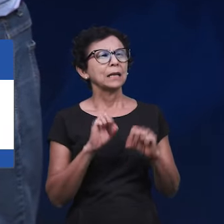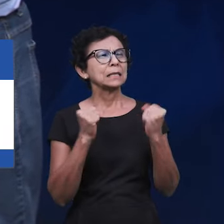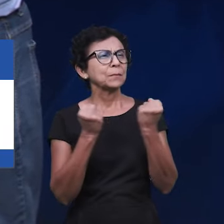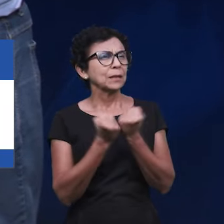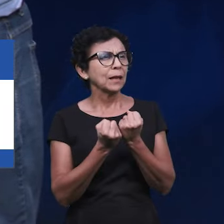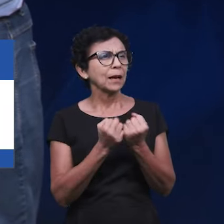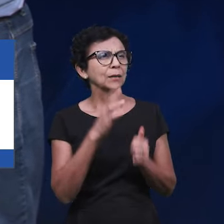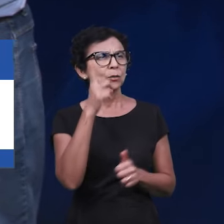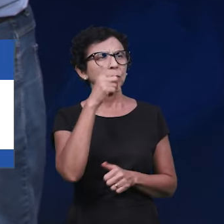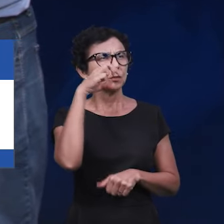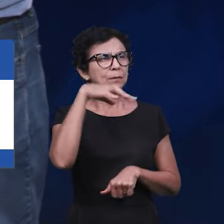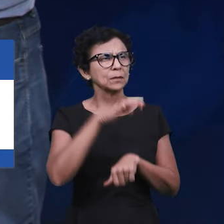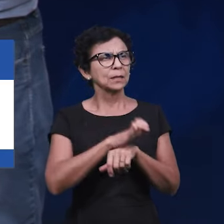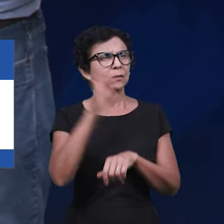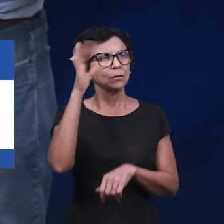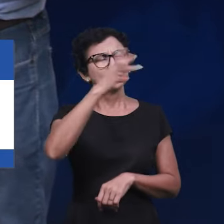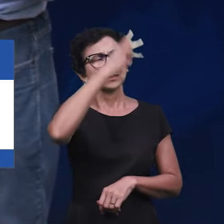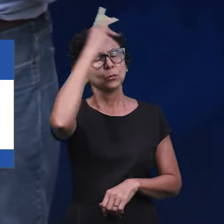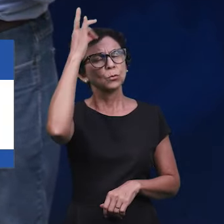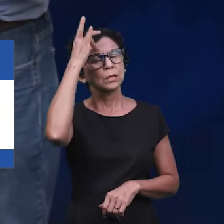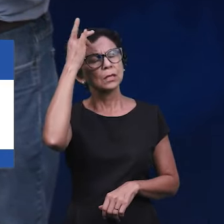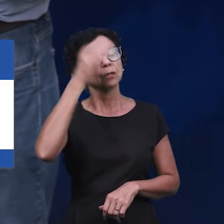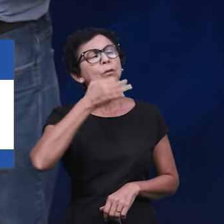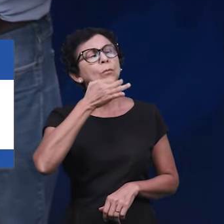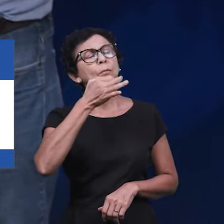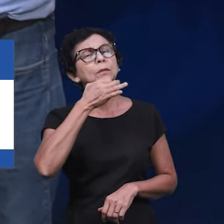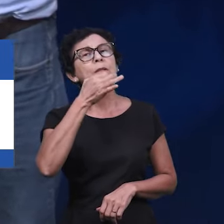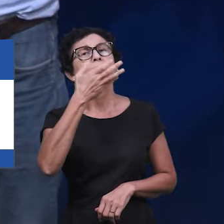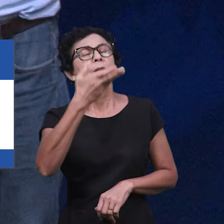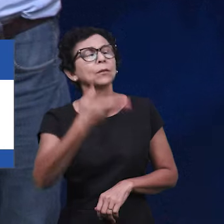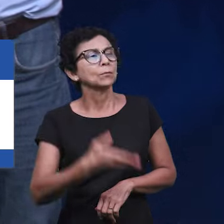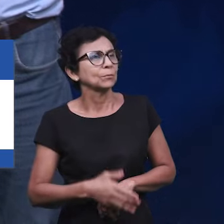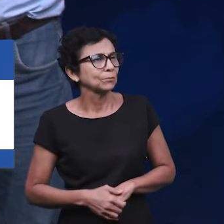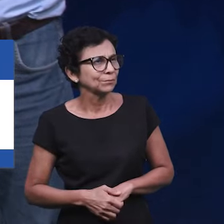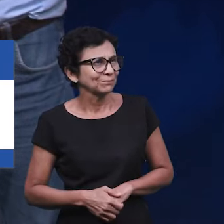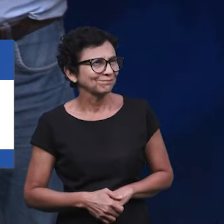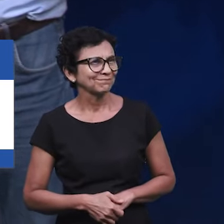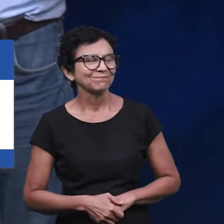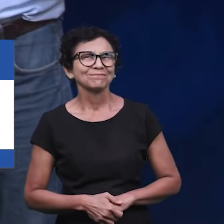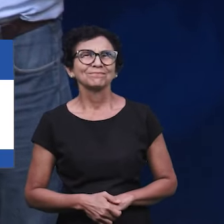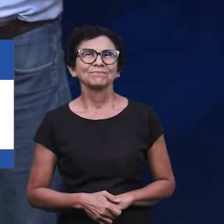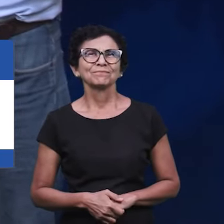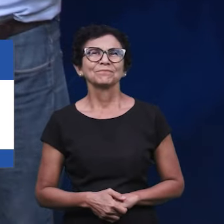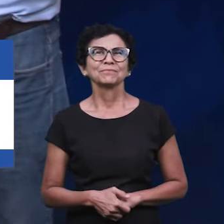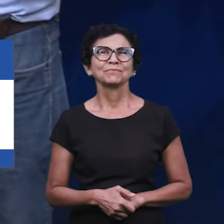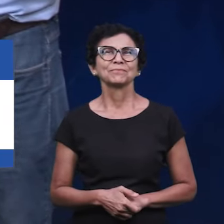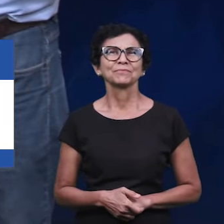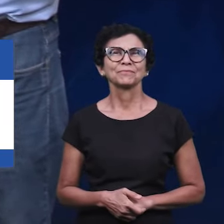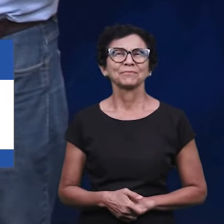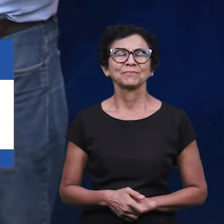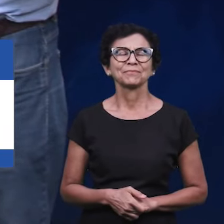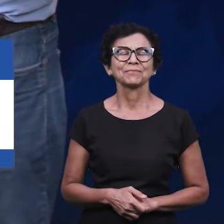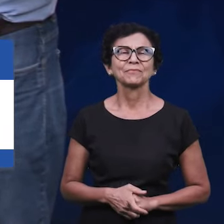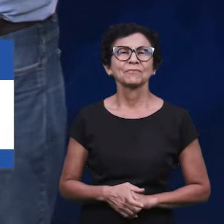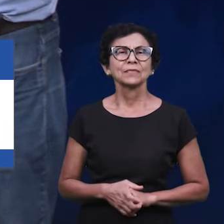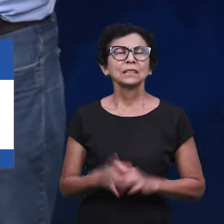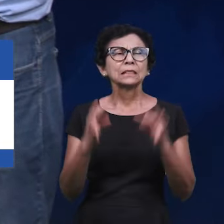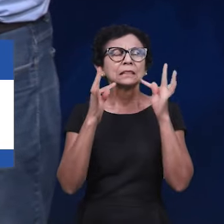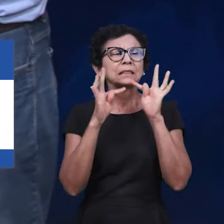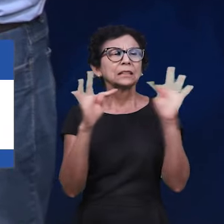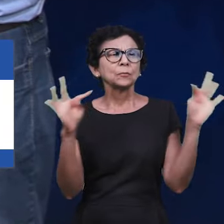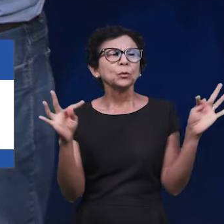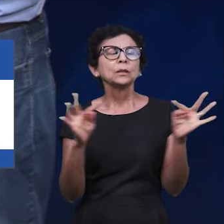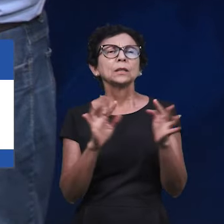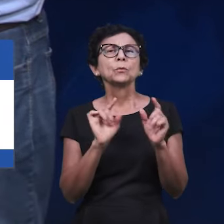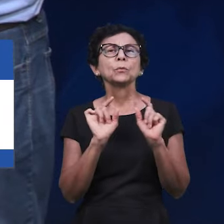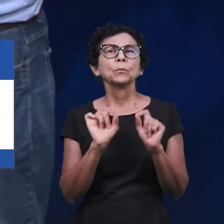Domingo Martins, as classes que tuvemos aqui. Fala um pouco para os irmãos aqui do Brasil. O que parece a você tudo o que